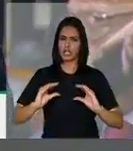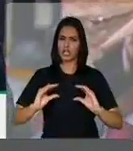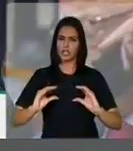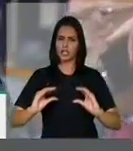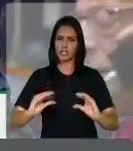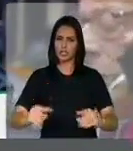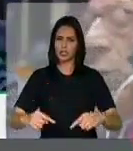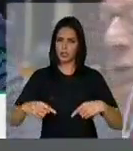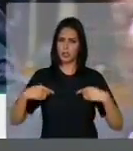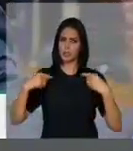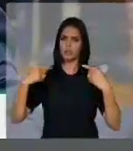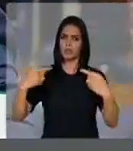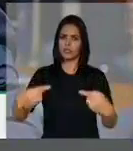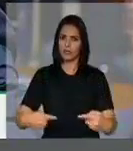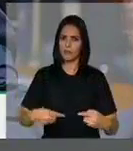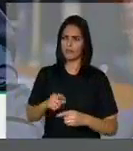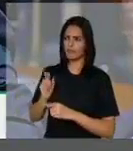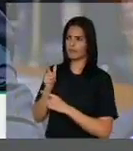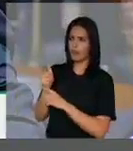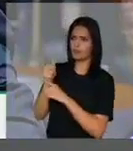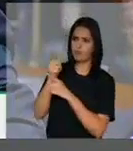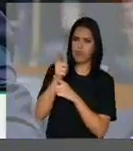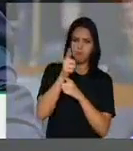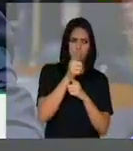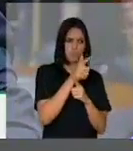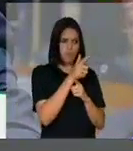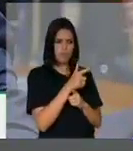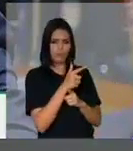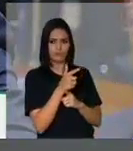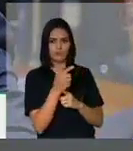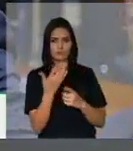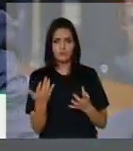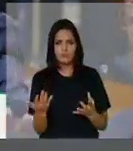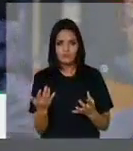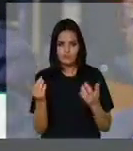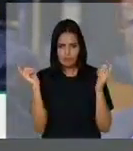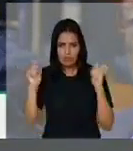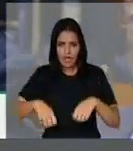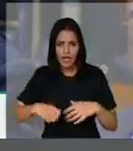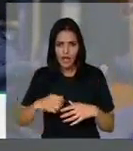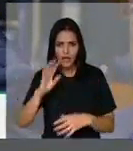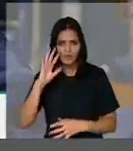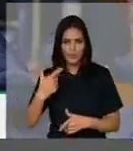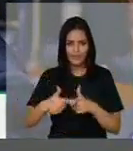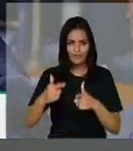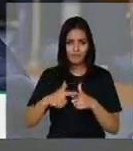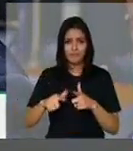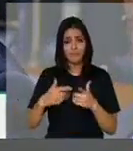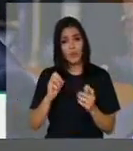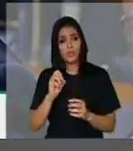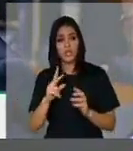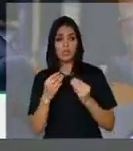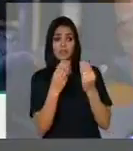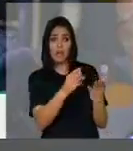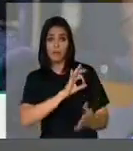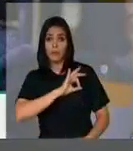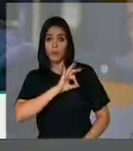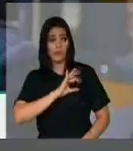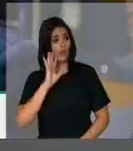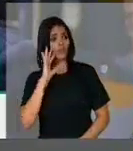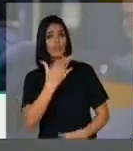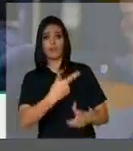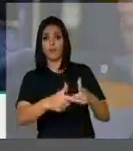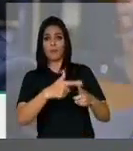era muito simples, vamos dar para a polícia militar esse material bélico que se resolve. Mas não é o que está acontecendo.